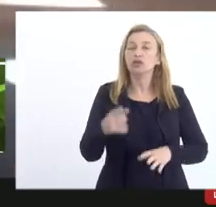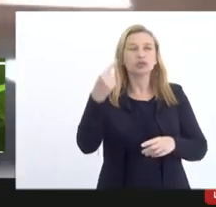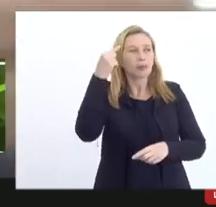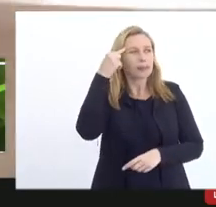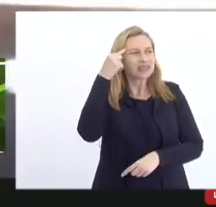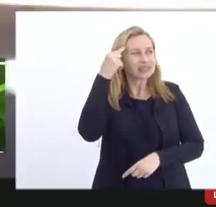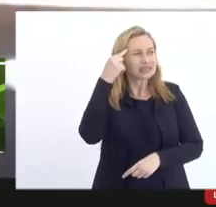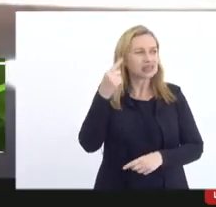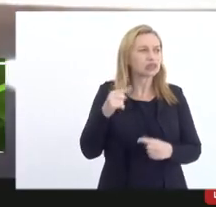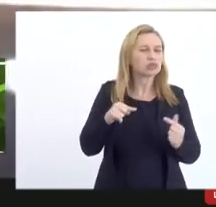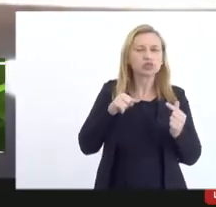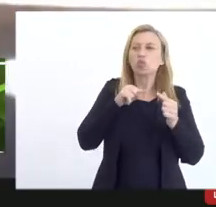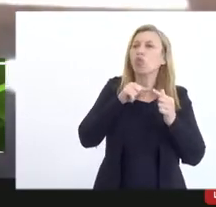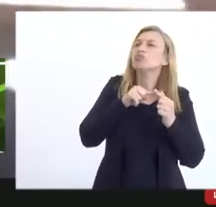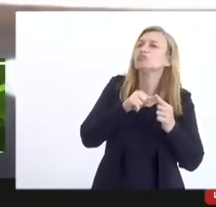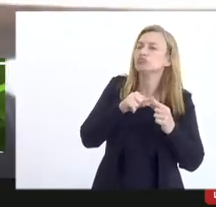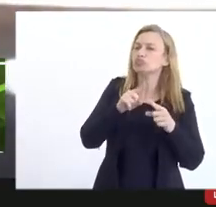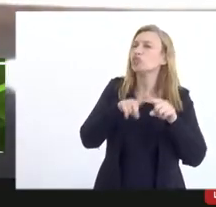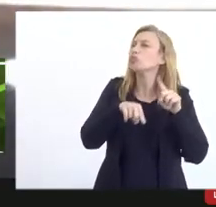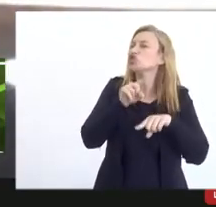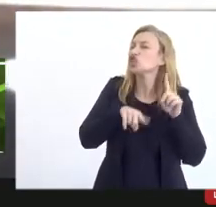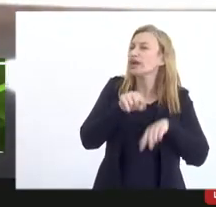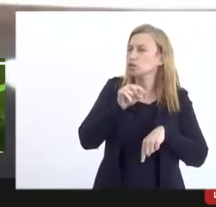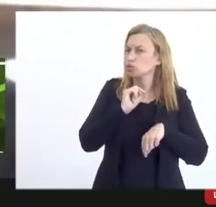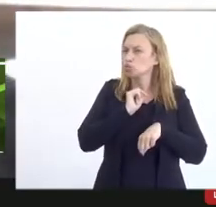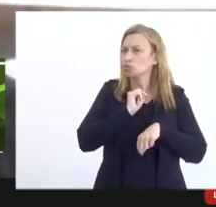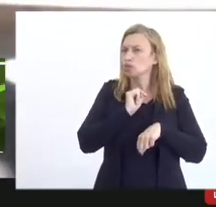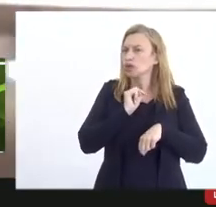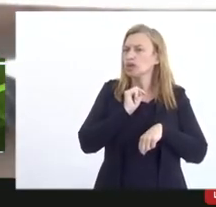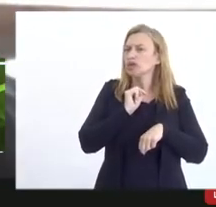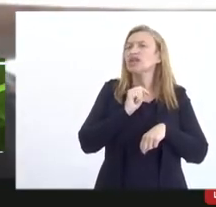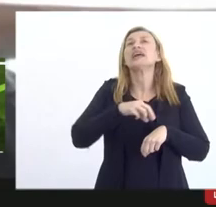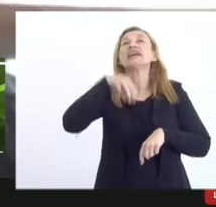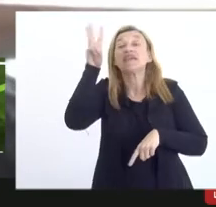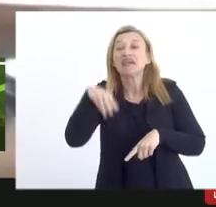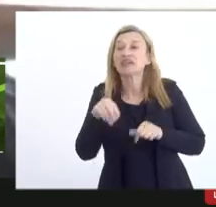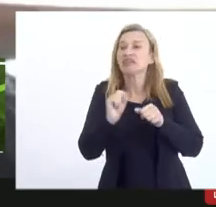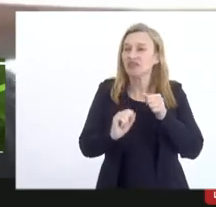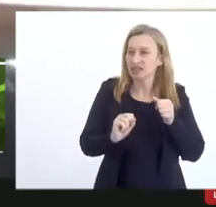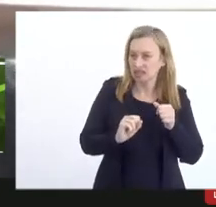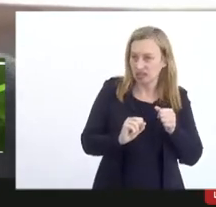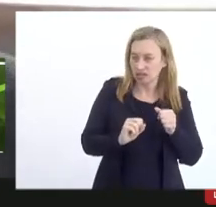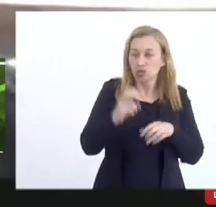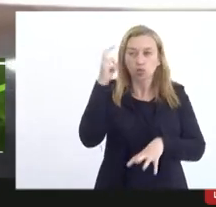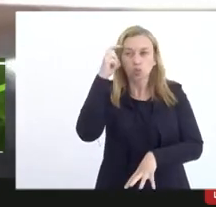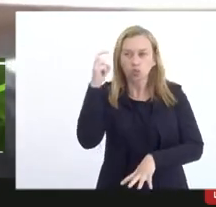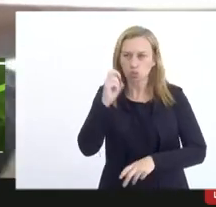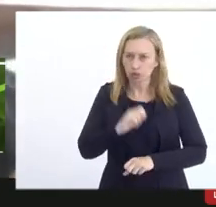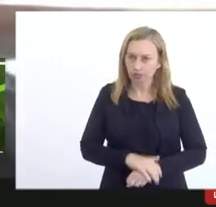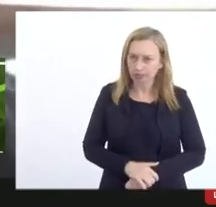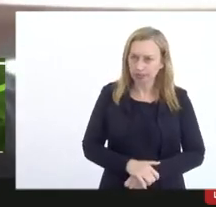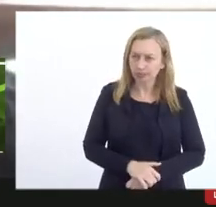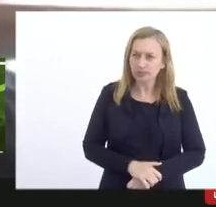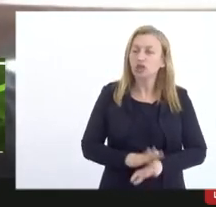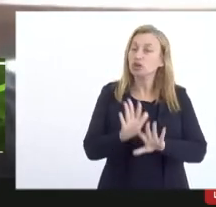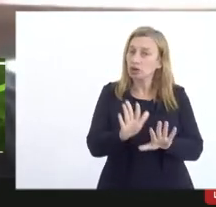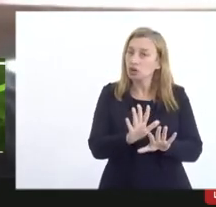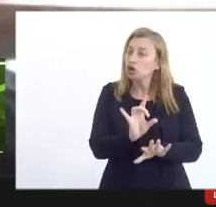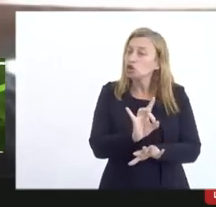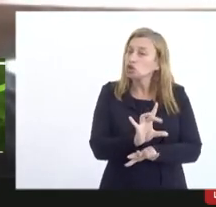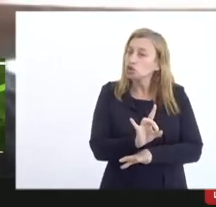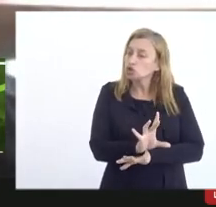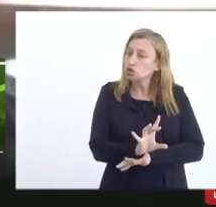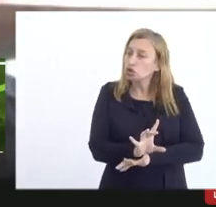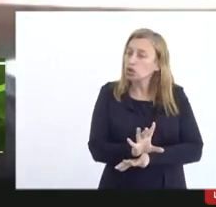o objeto está pensando efetivamente quem está fazendo cultura e o fazedor de cultura só que a gente